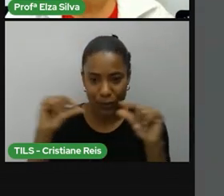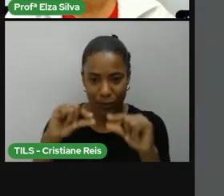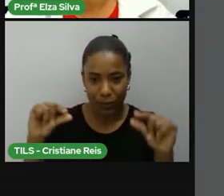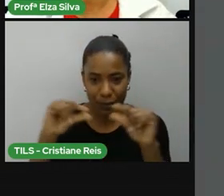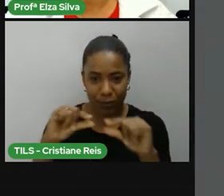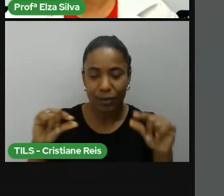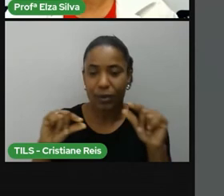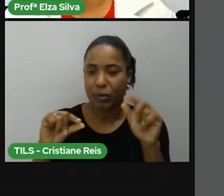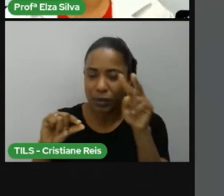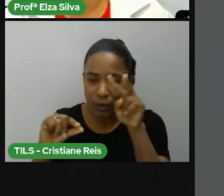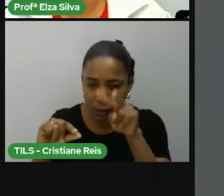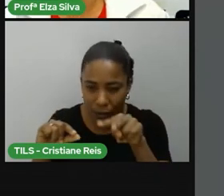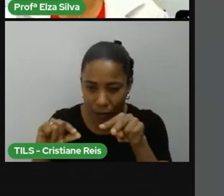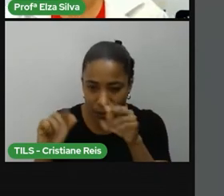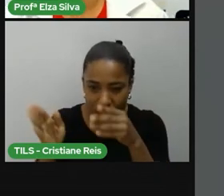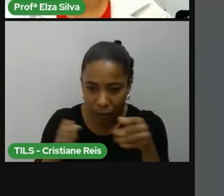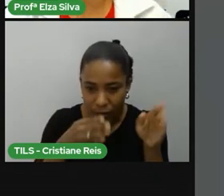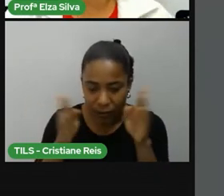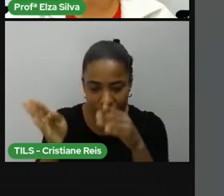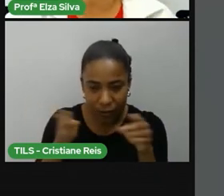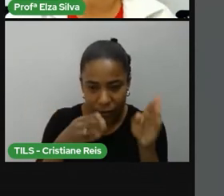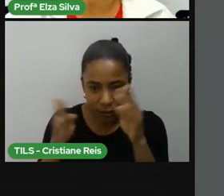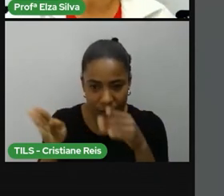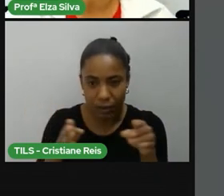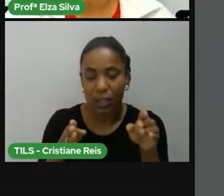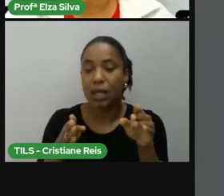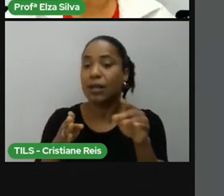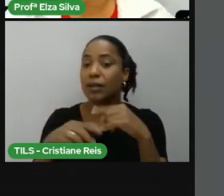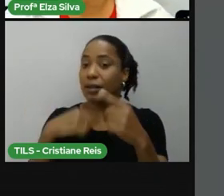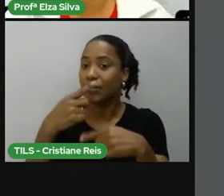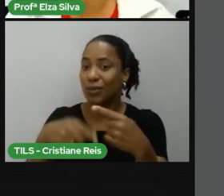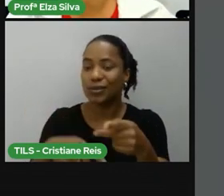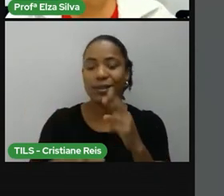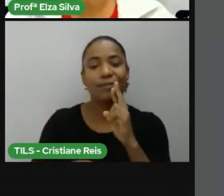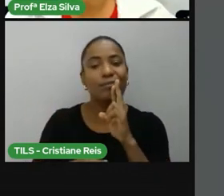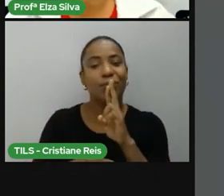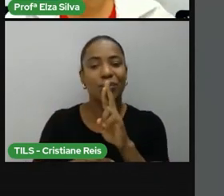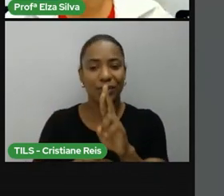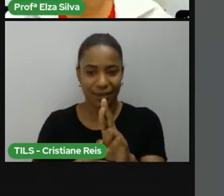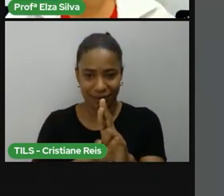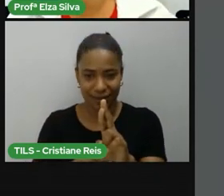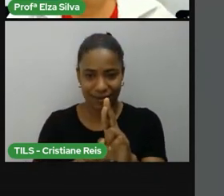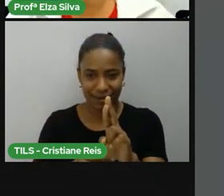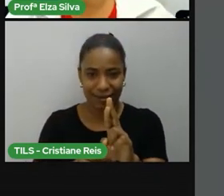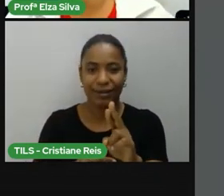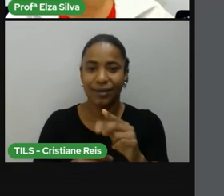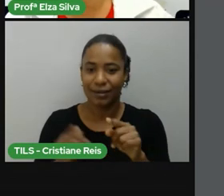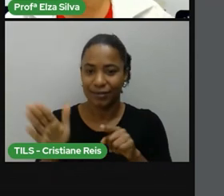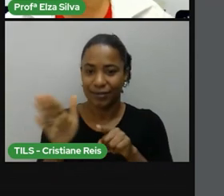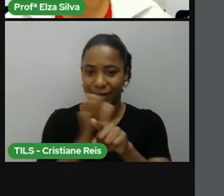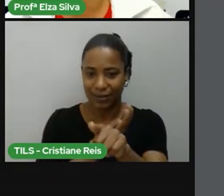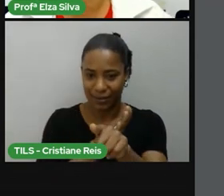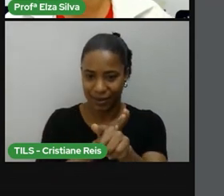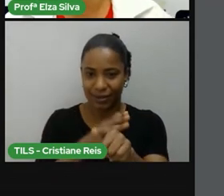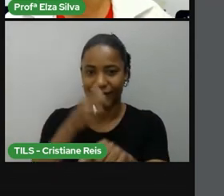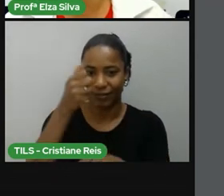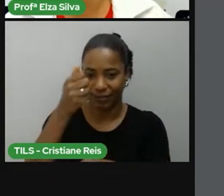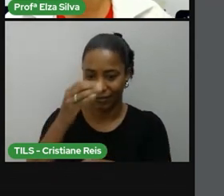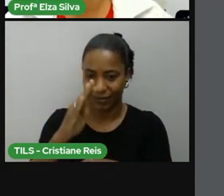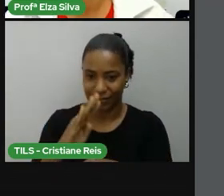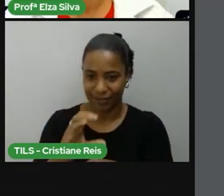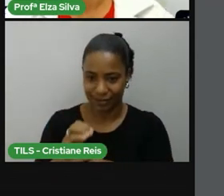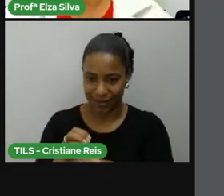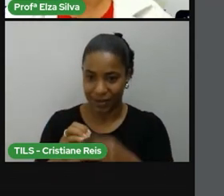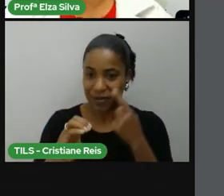e a partir daí você irá responder as questões sugeridas abaixo em seu caderno.